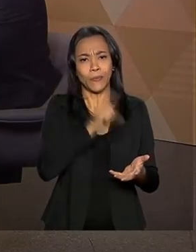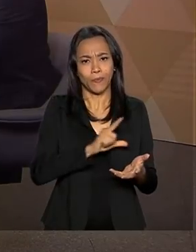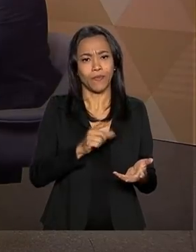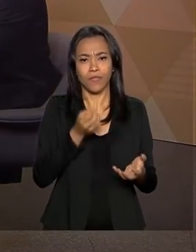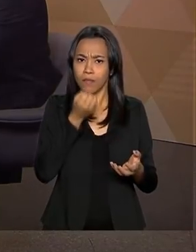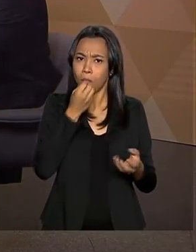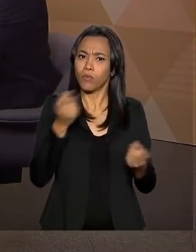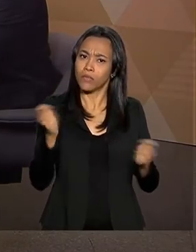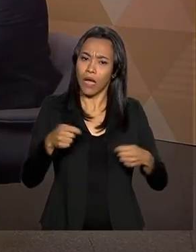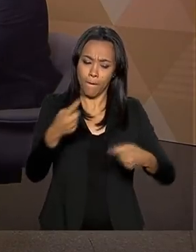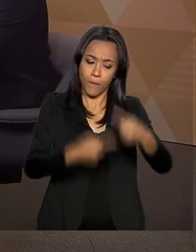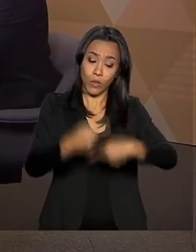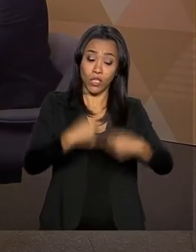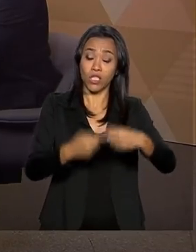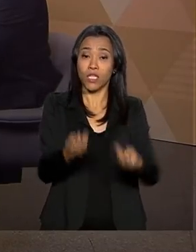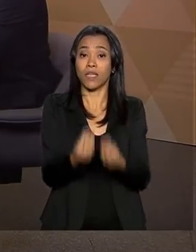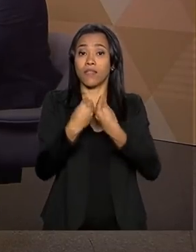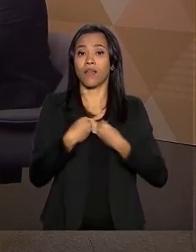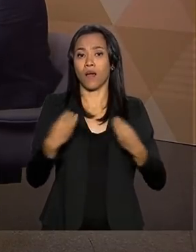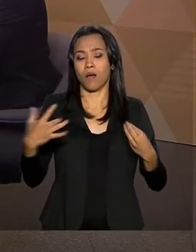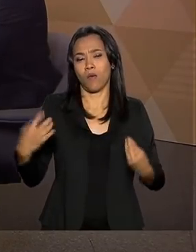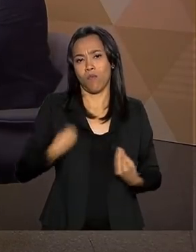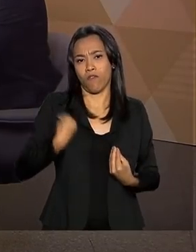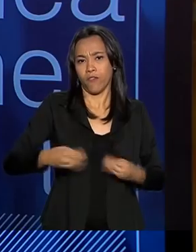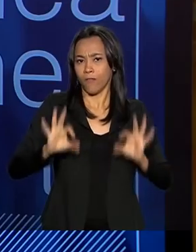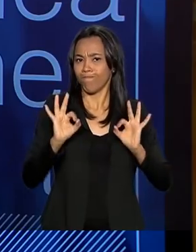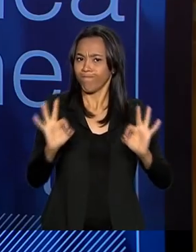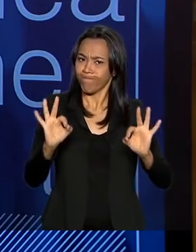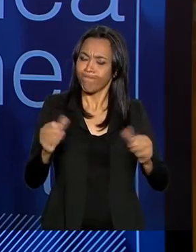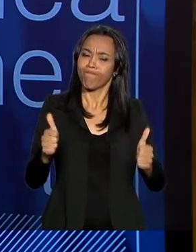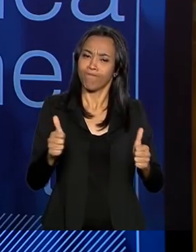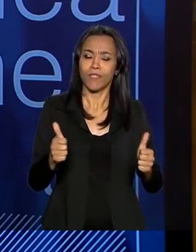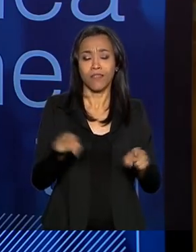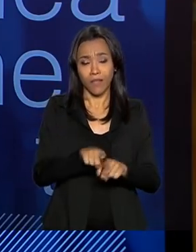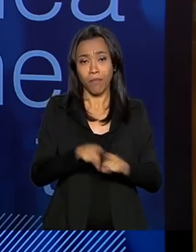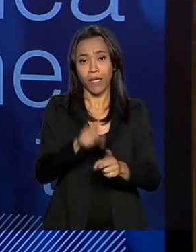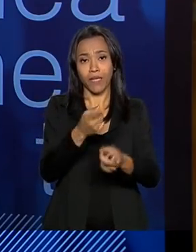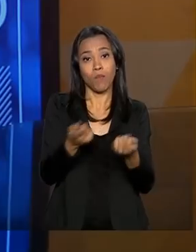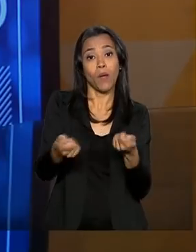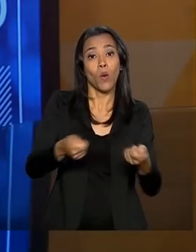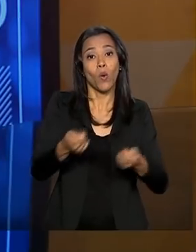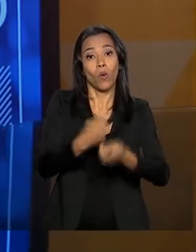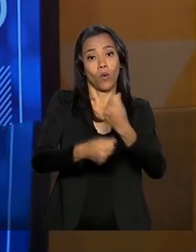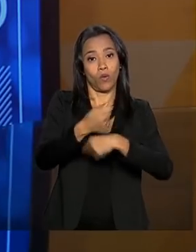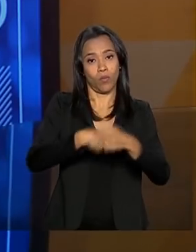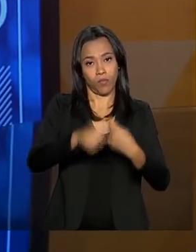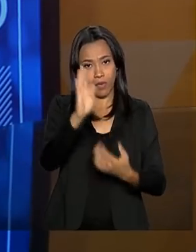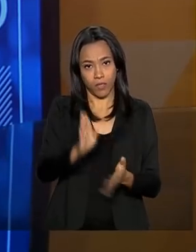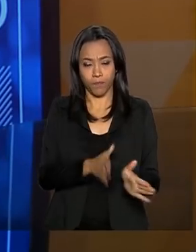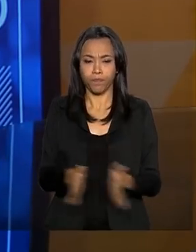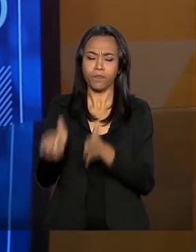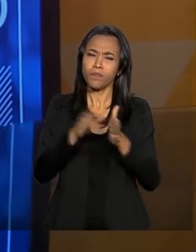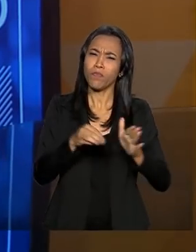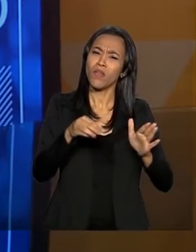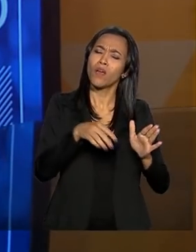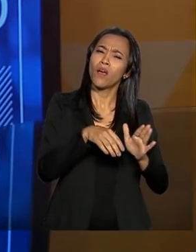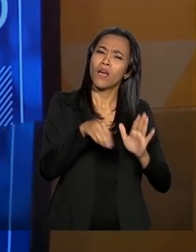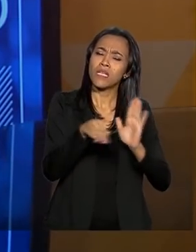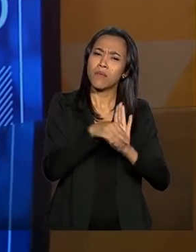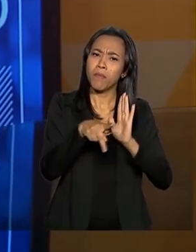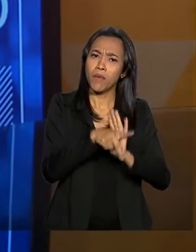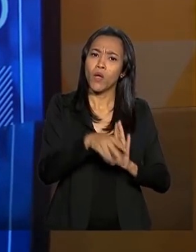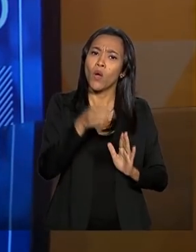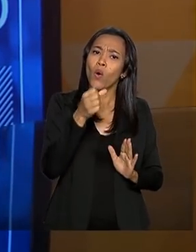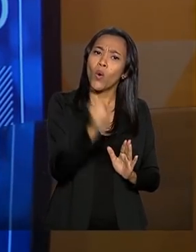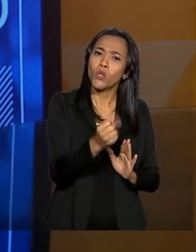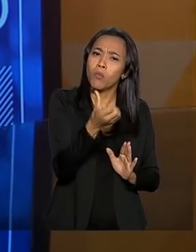política, que traz qualidade de vida, além de ganho econômico para todo o Brasil. Agora, o falou da medida provisória 868. Se eu não me engano,